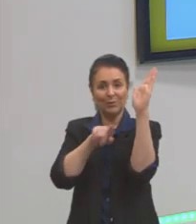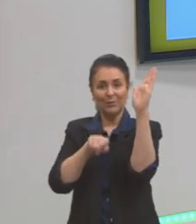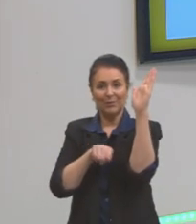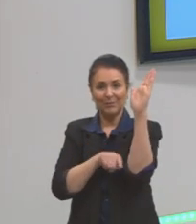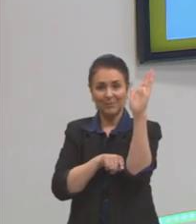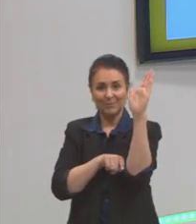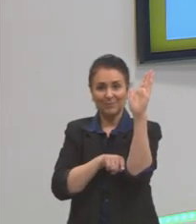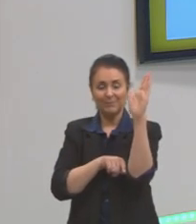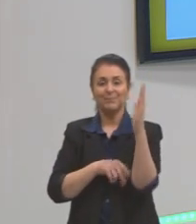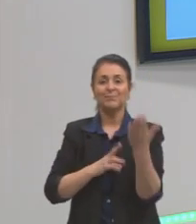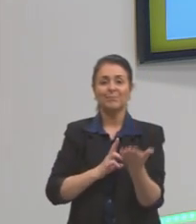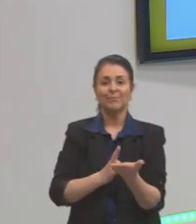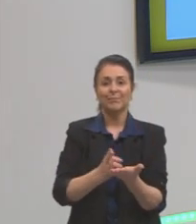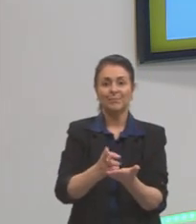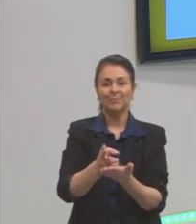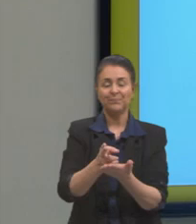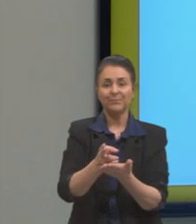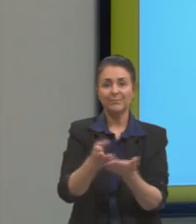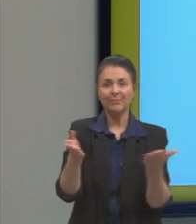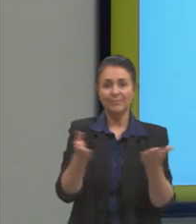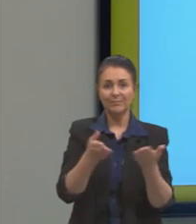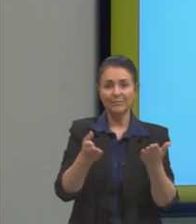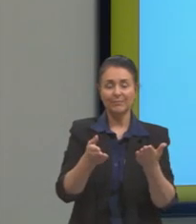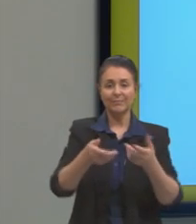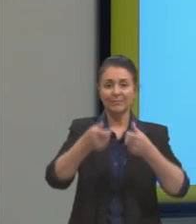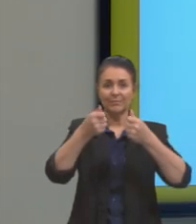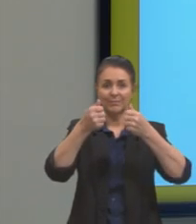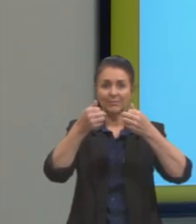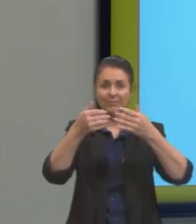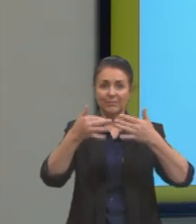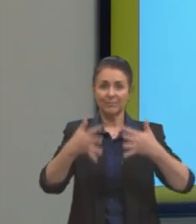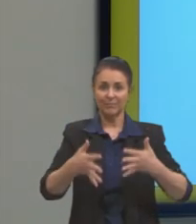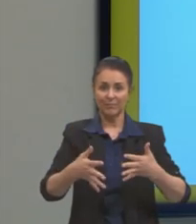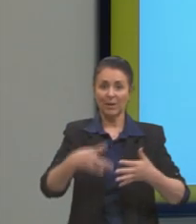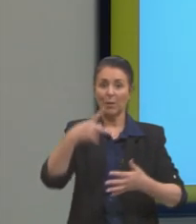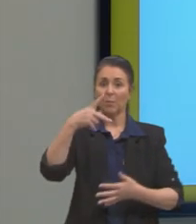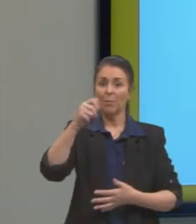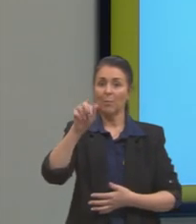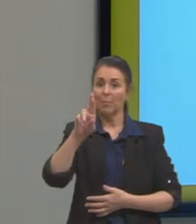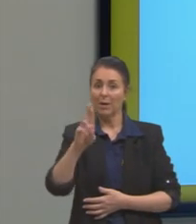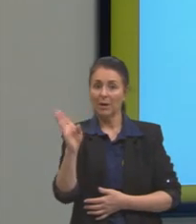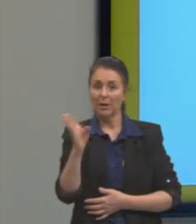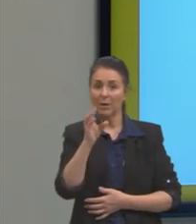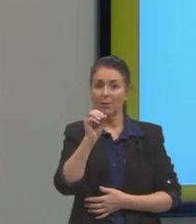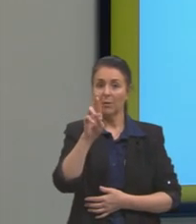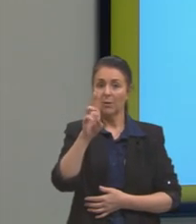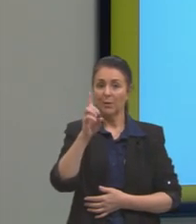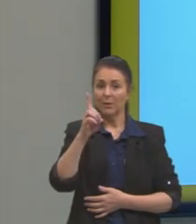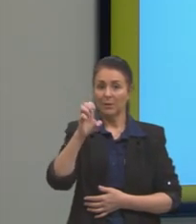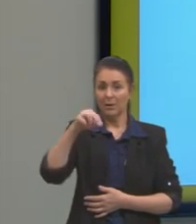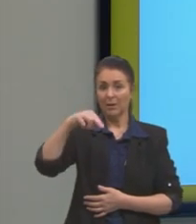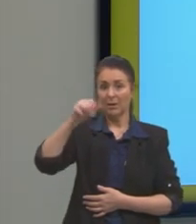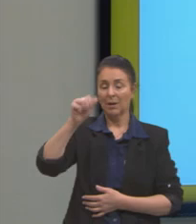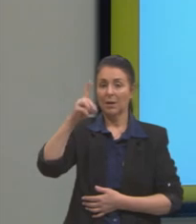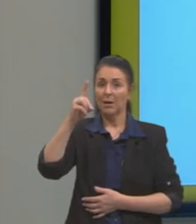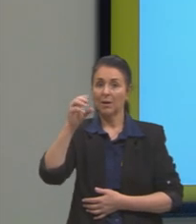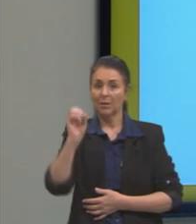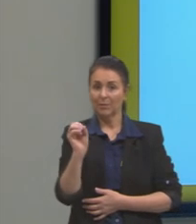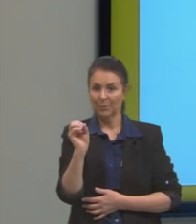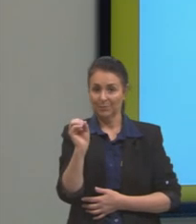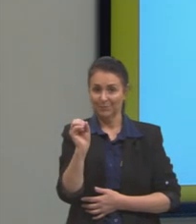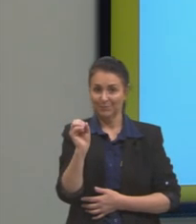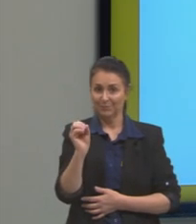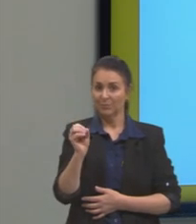Continuando, então, agora eu vou falar um pouco sobre par ordenado. O que é um par ordenado? O par ordenado